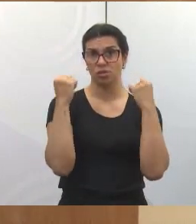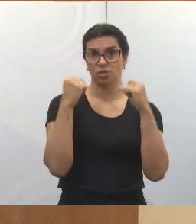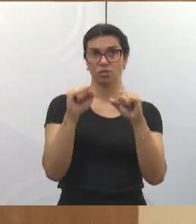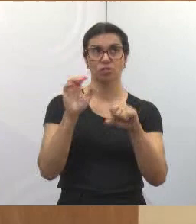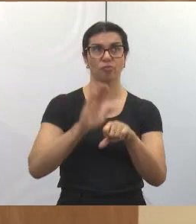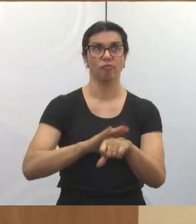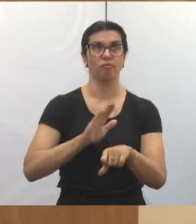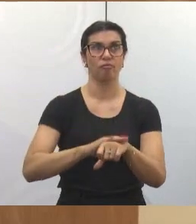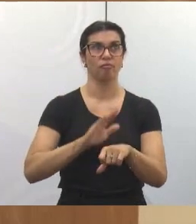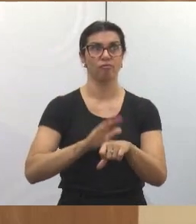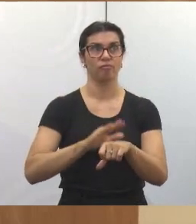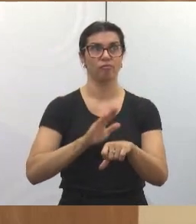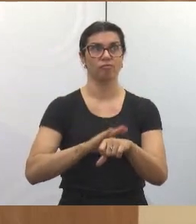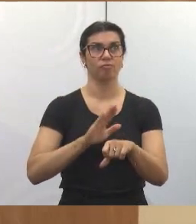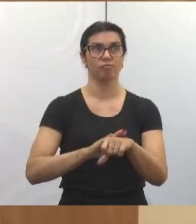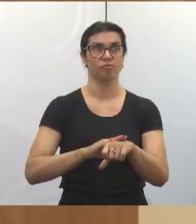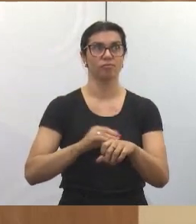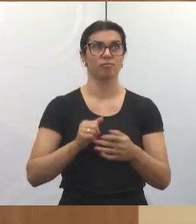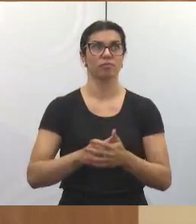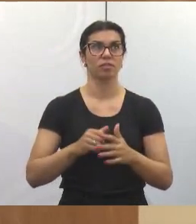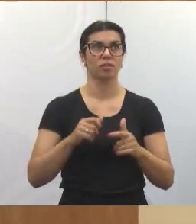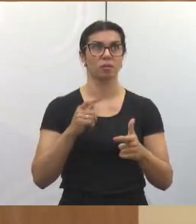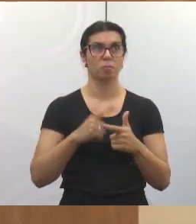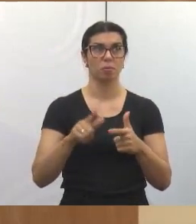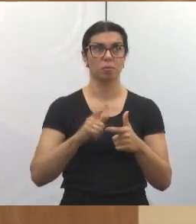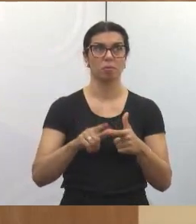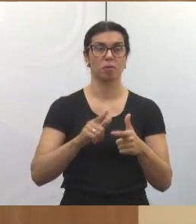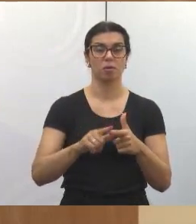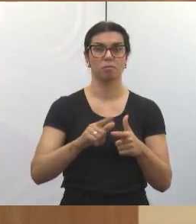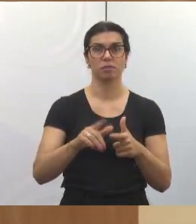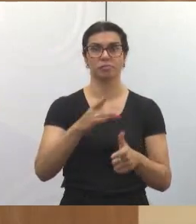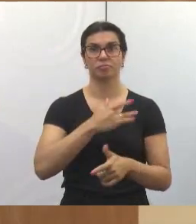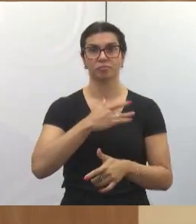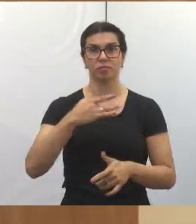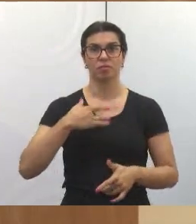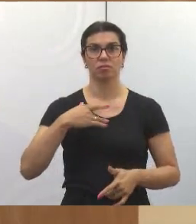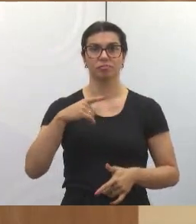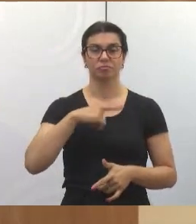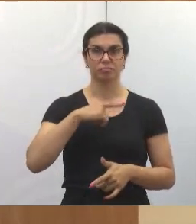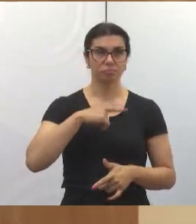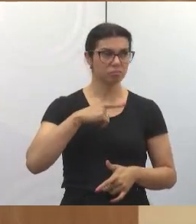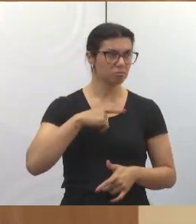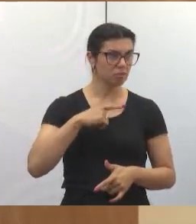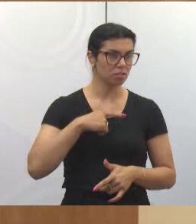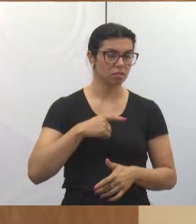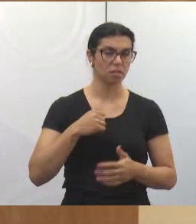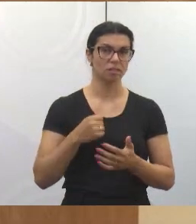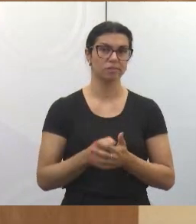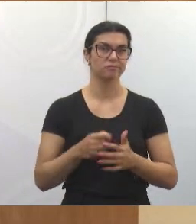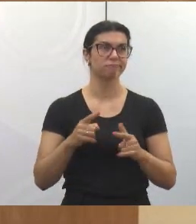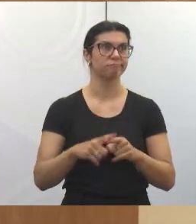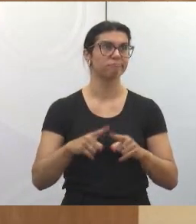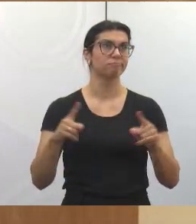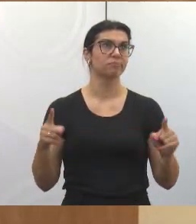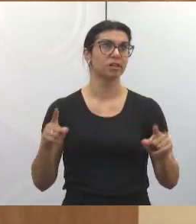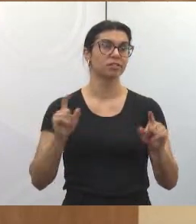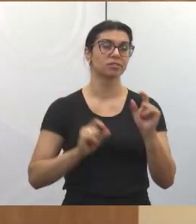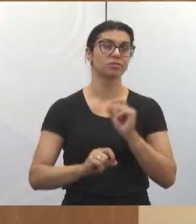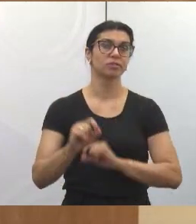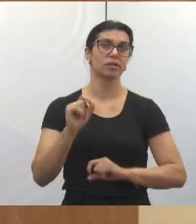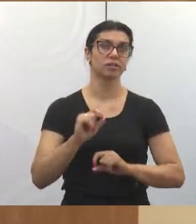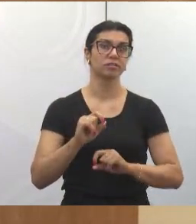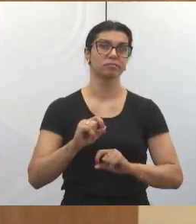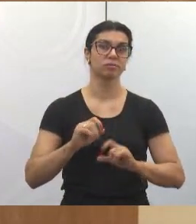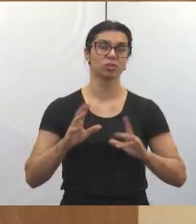de saúde para poder melhorar sua condição física, tem um lazer, mas as piscinas todas